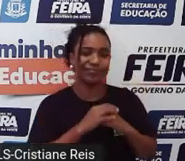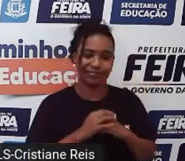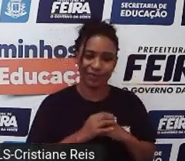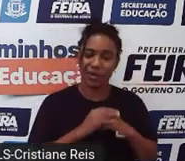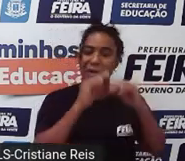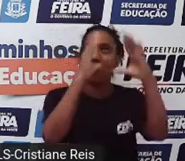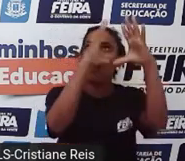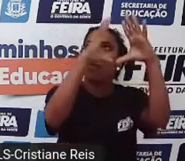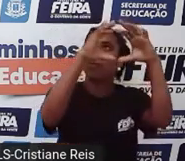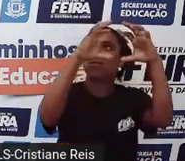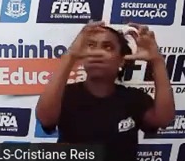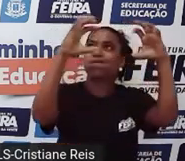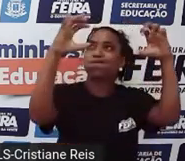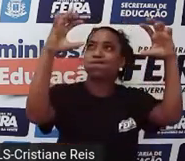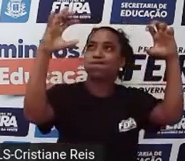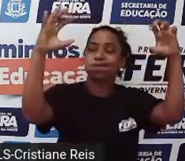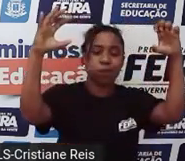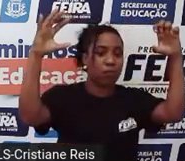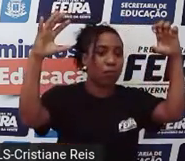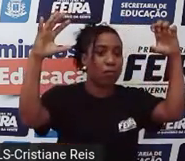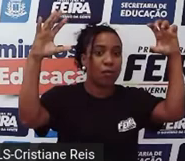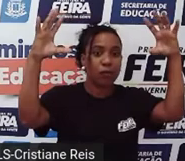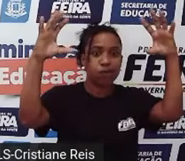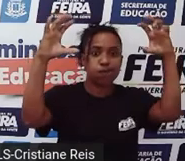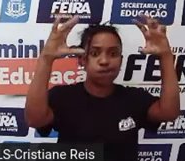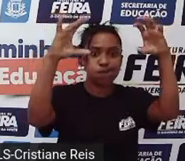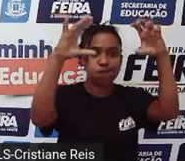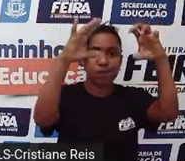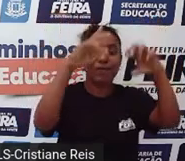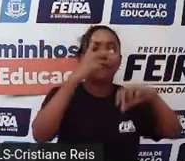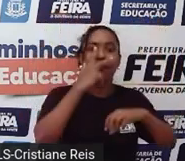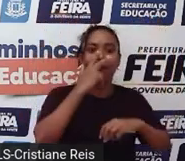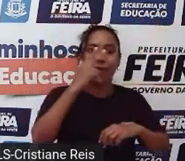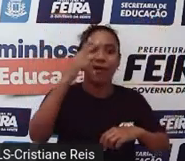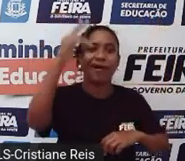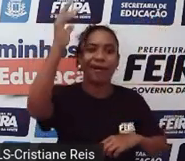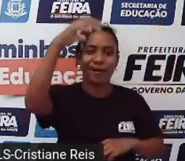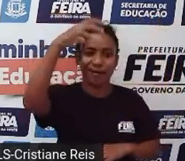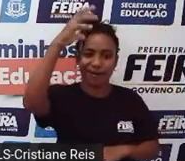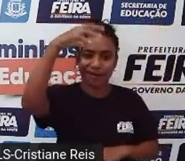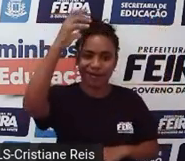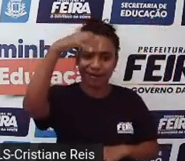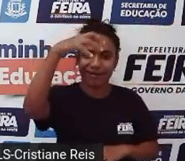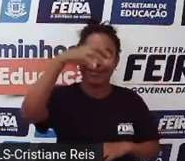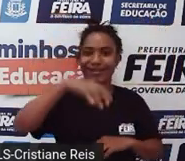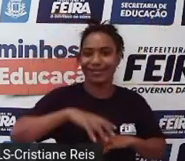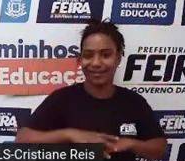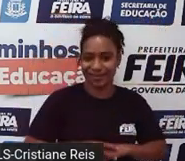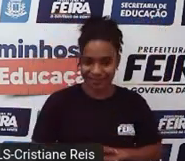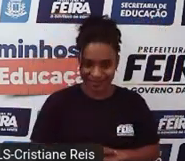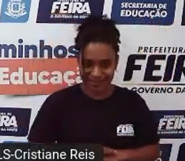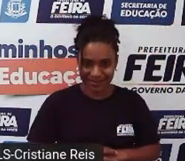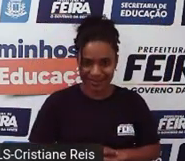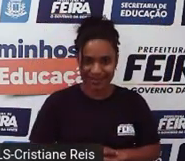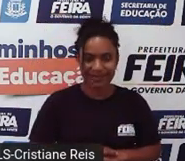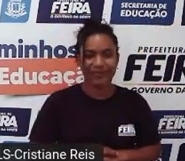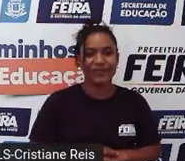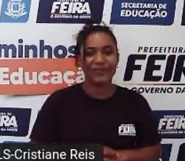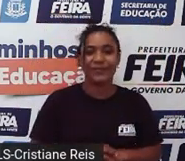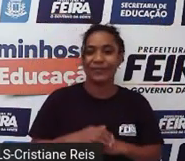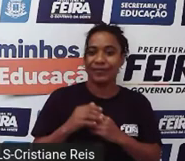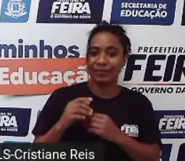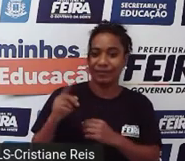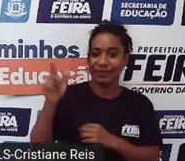Parece que vai chover. Então, esta é a situação aqui. It's cloud. Está nublado. E